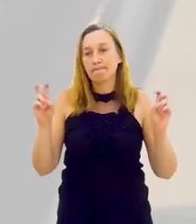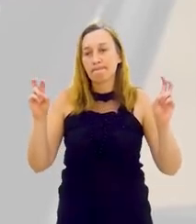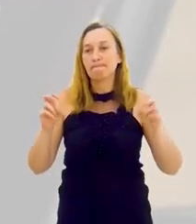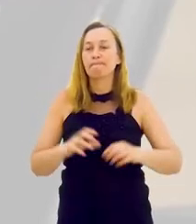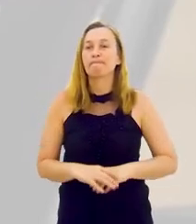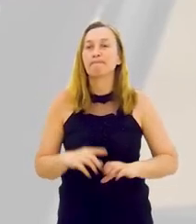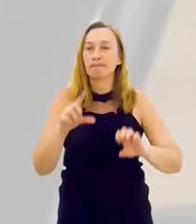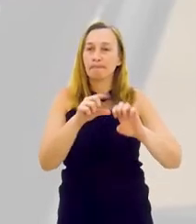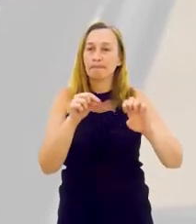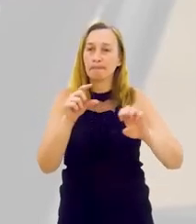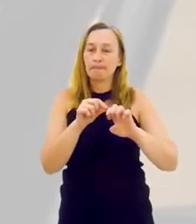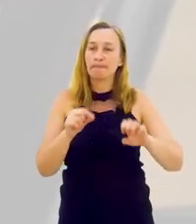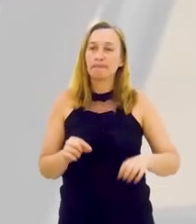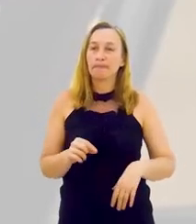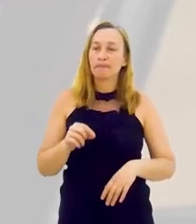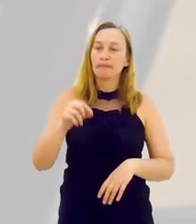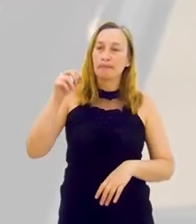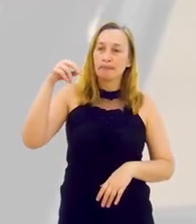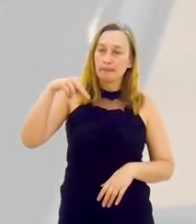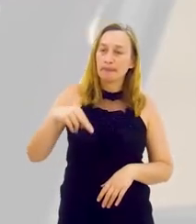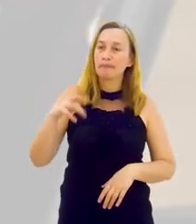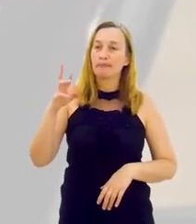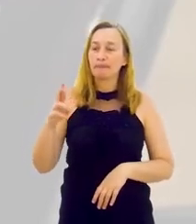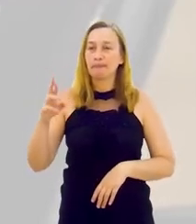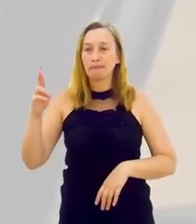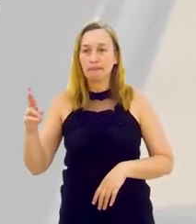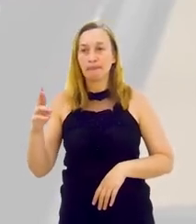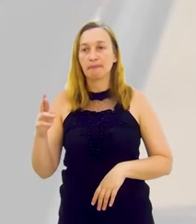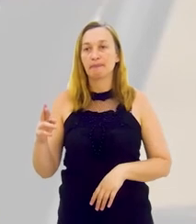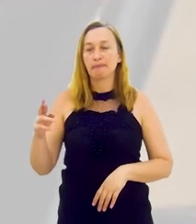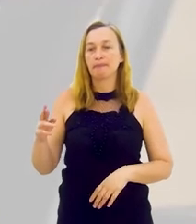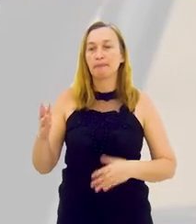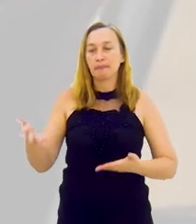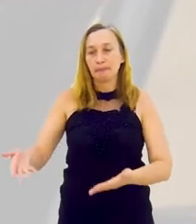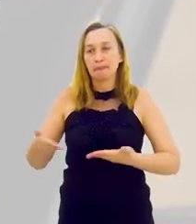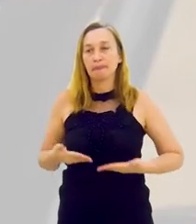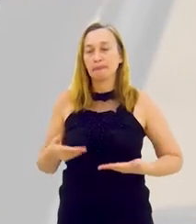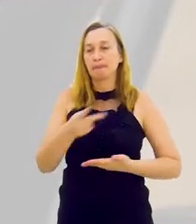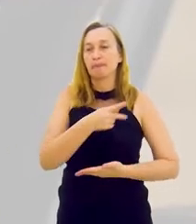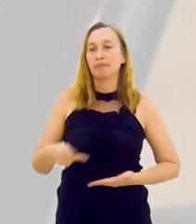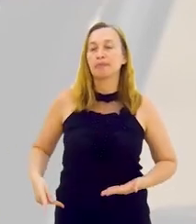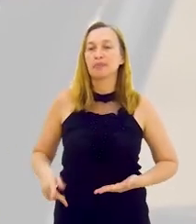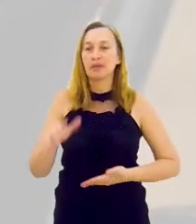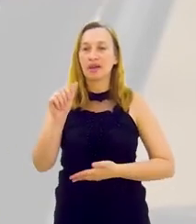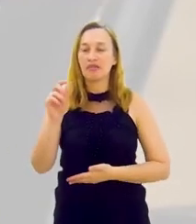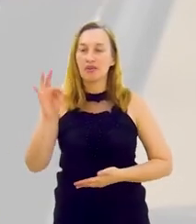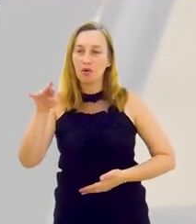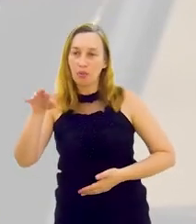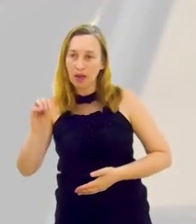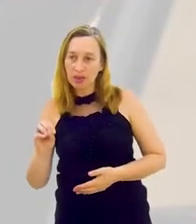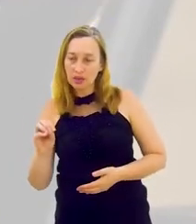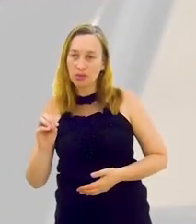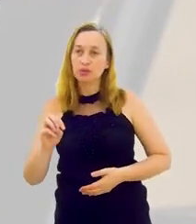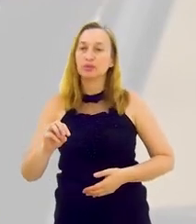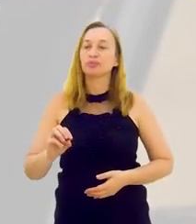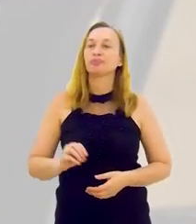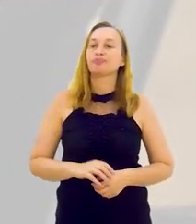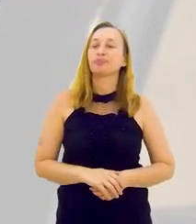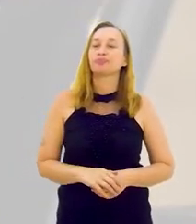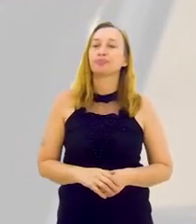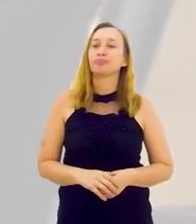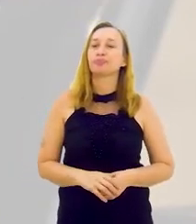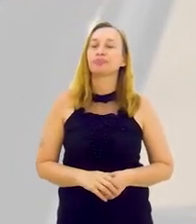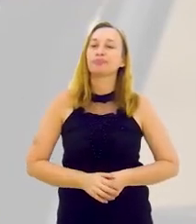colaborador que tem a ver com a questão do intemperadorismo, eu vi na NRF, convidado pelo presidente Queiroz, da